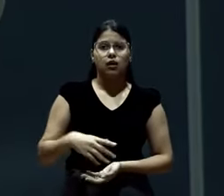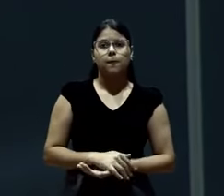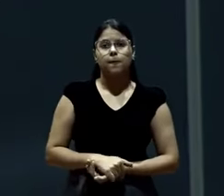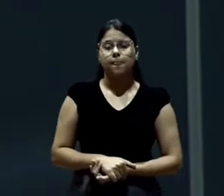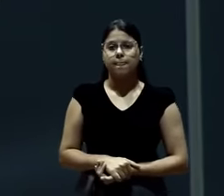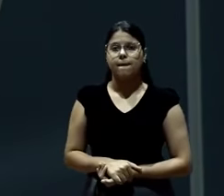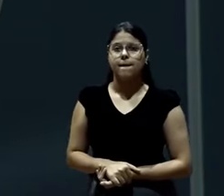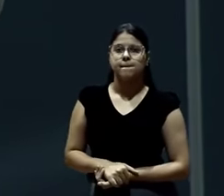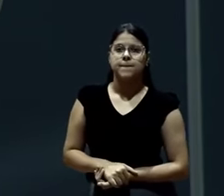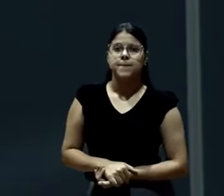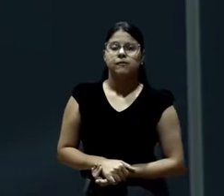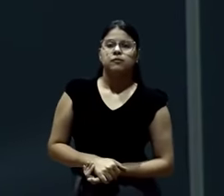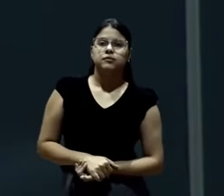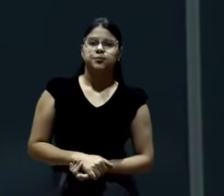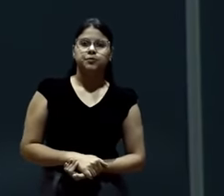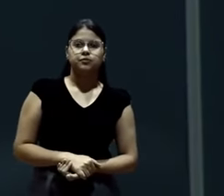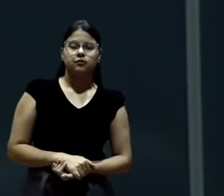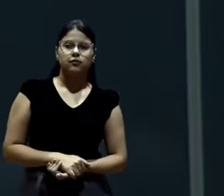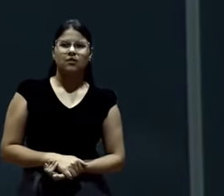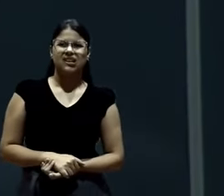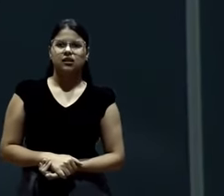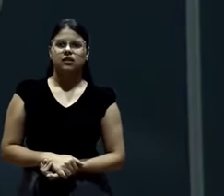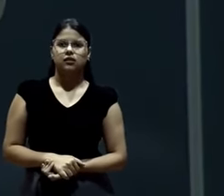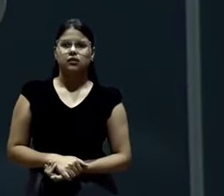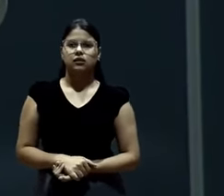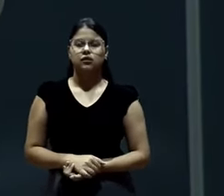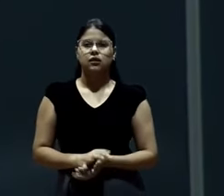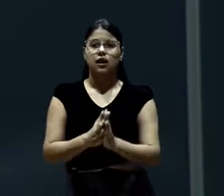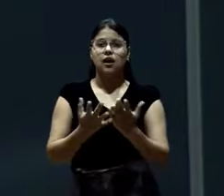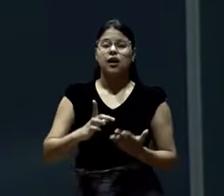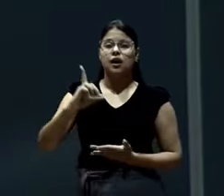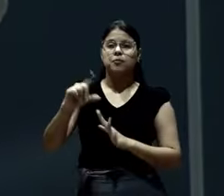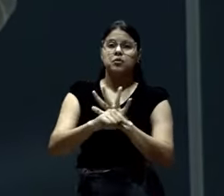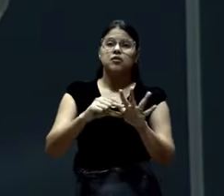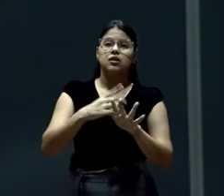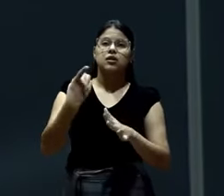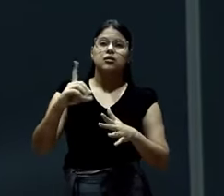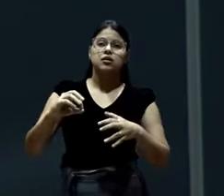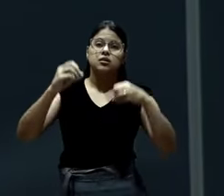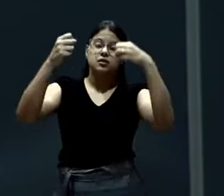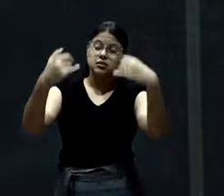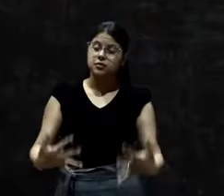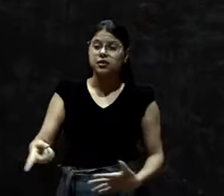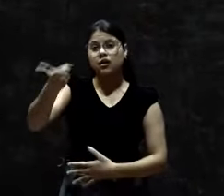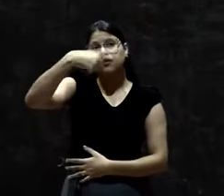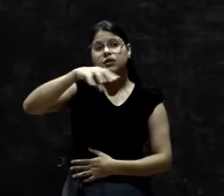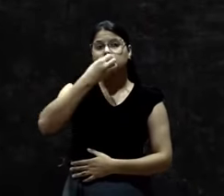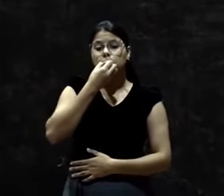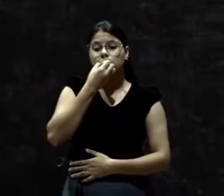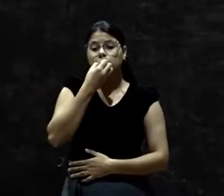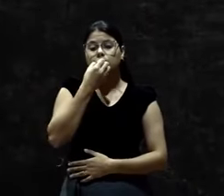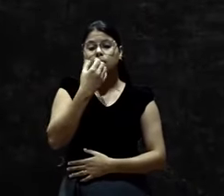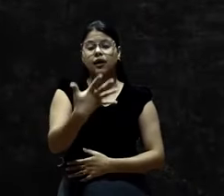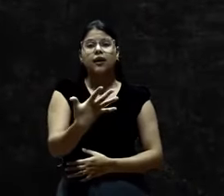O texto. Do versículo 10. Vai dizer o seguinte. Façam. O bem. A todos.